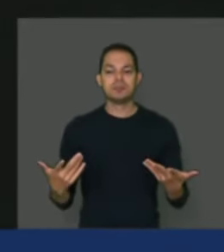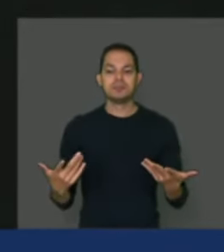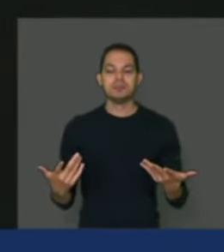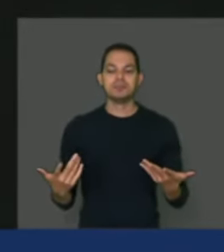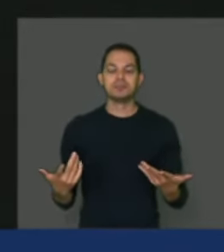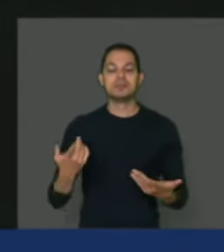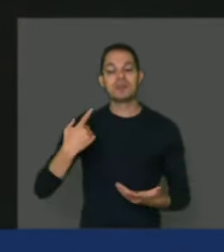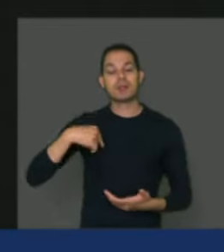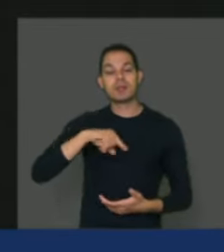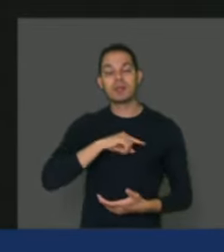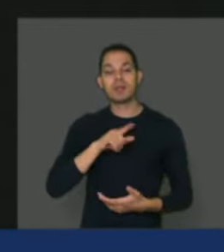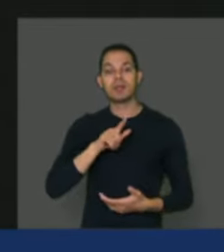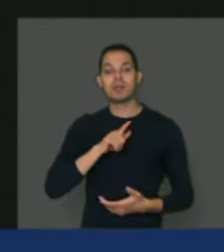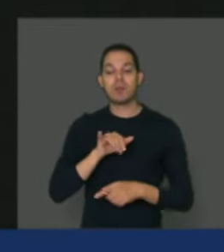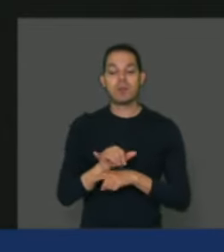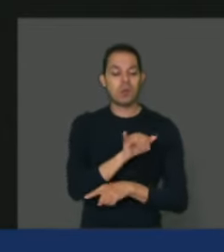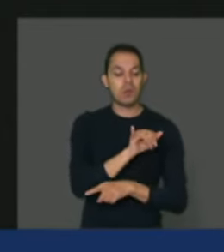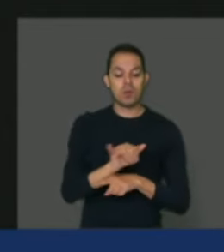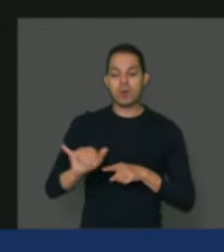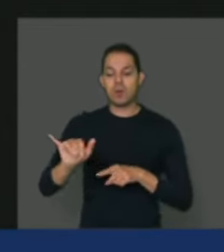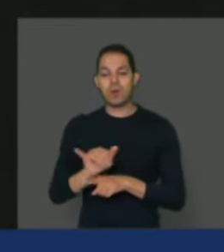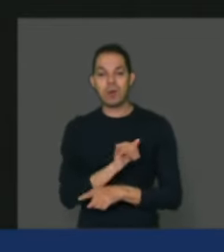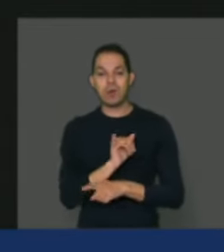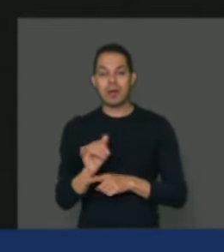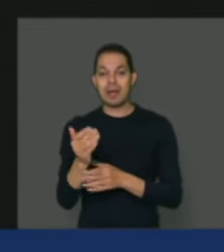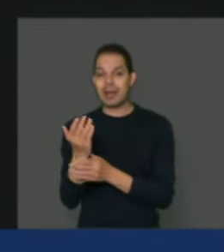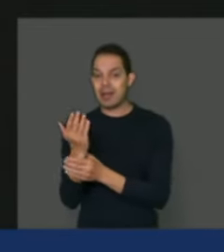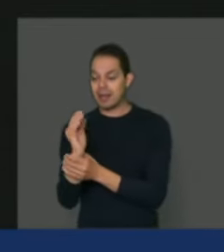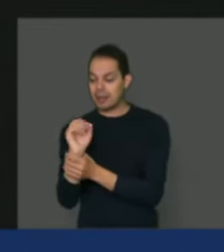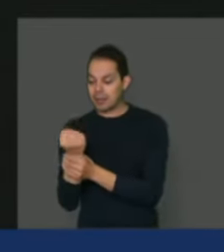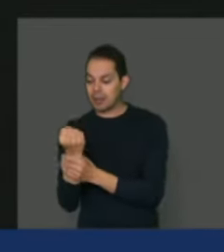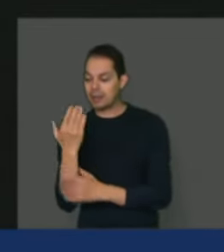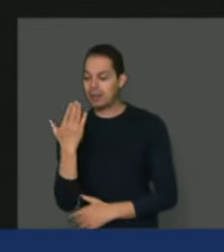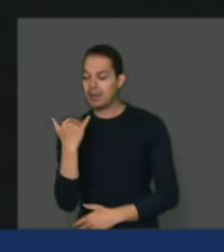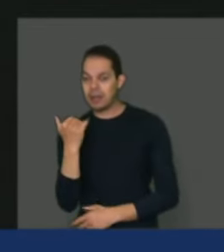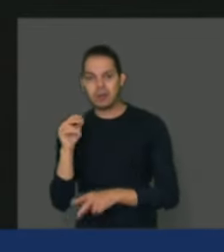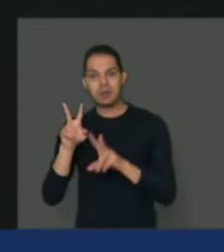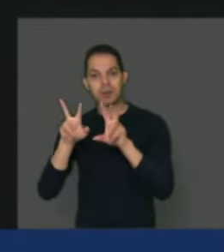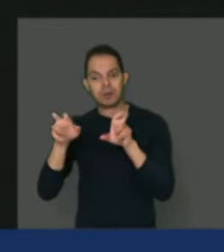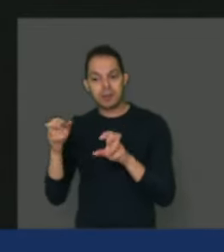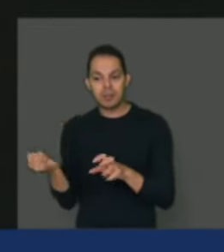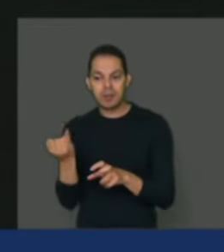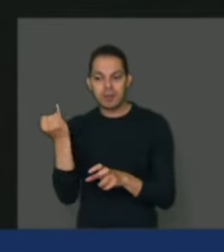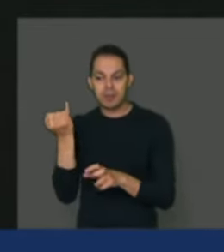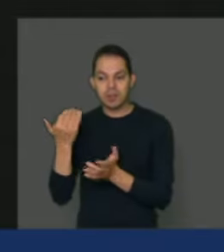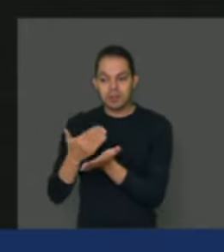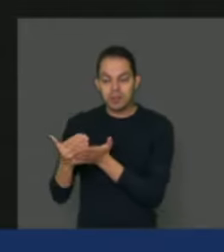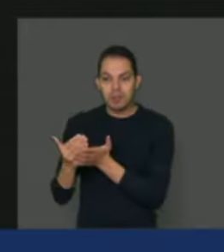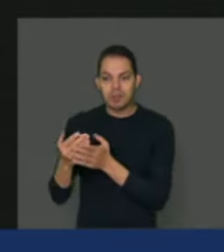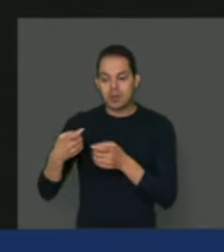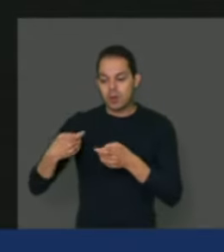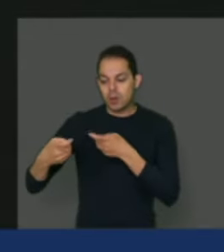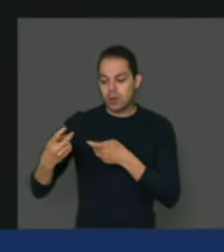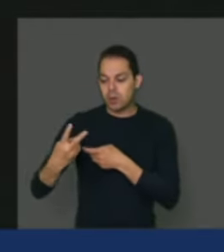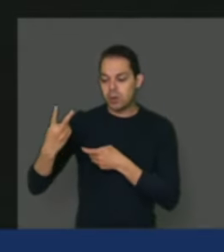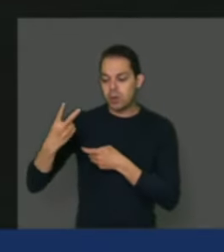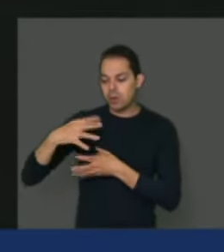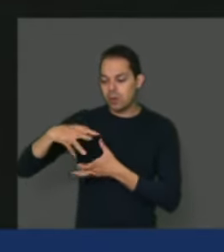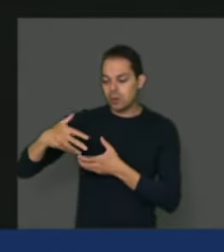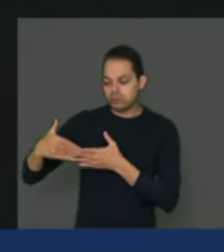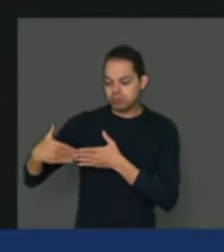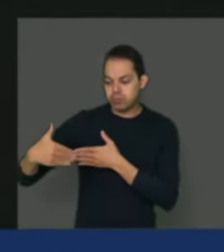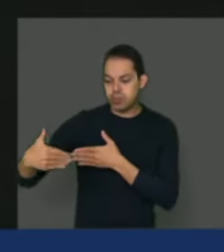temos como estratégia. A segurança alimentar foi um termo importante depois da Segunda Guerra Mundial, que tinha como objetivo